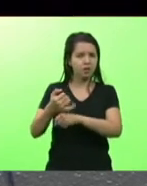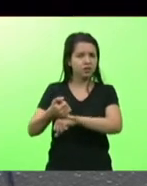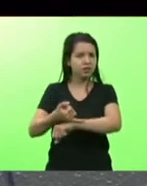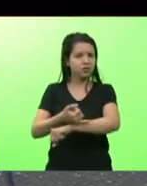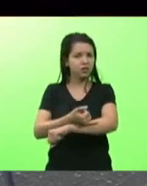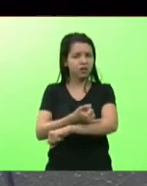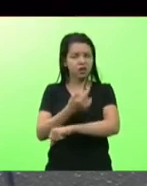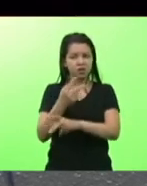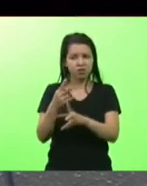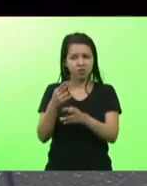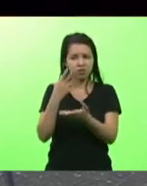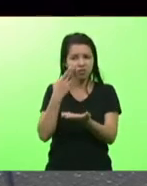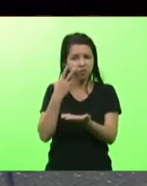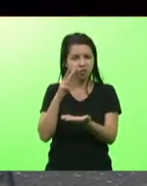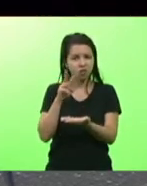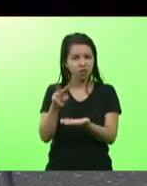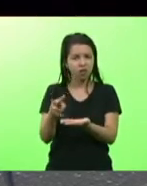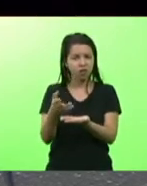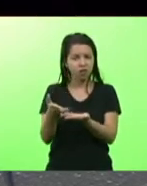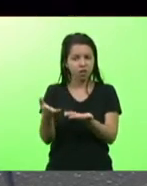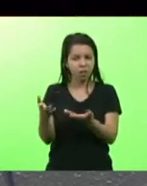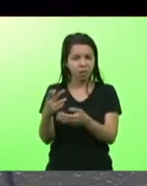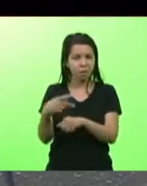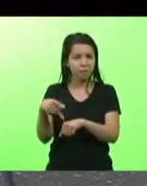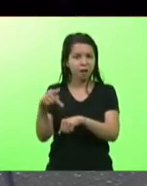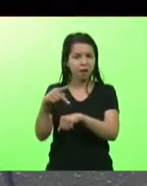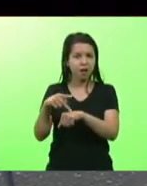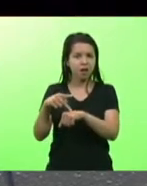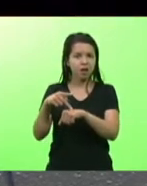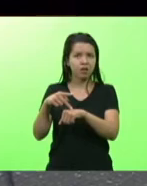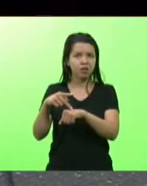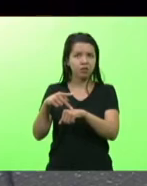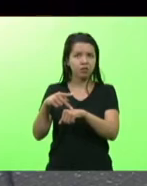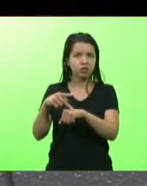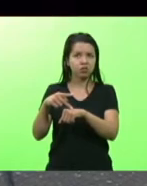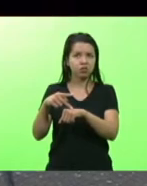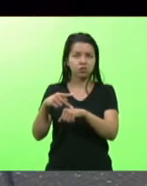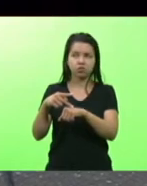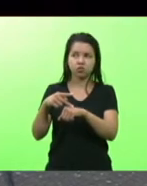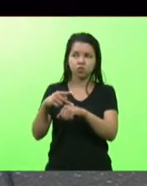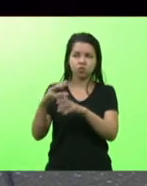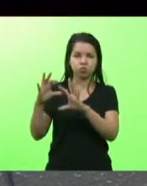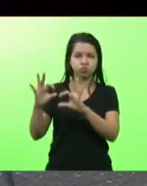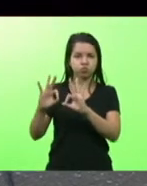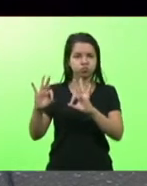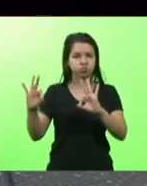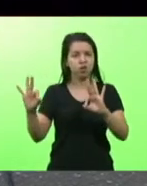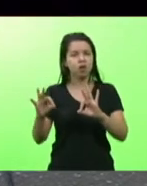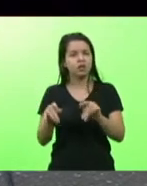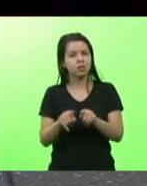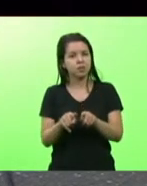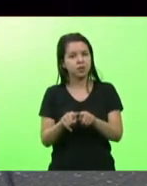a gente vê aí sim em países de primeiro mundo ou em Estados até